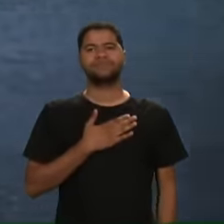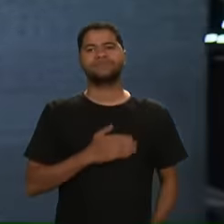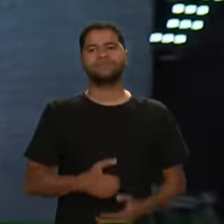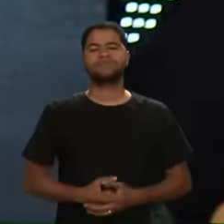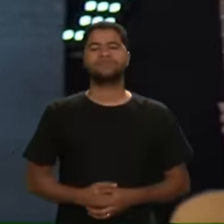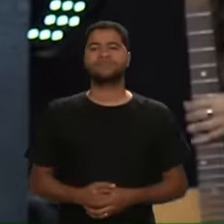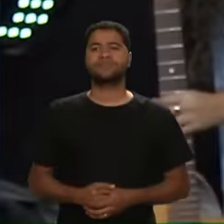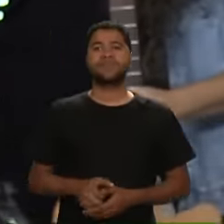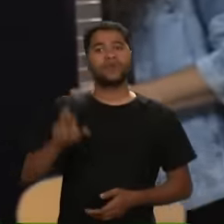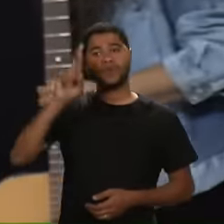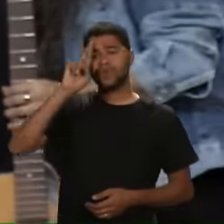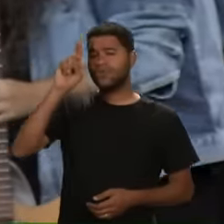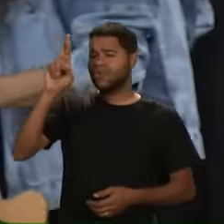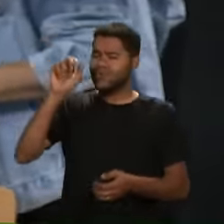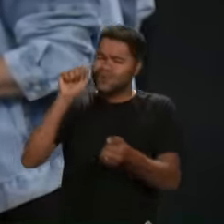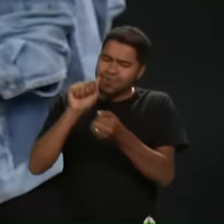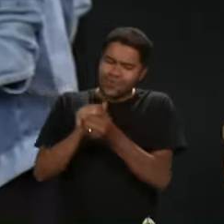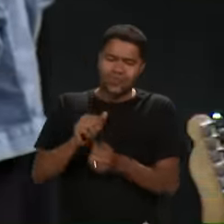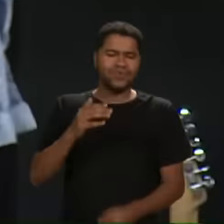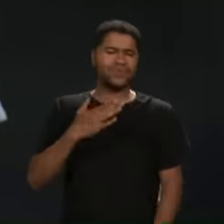O Senhor O comigo